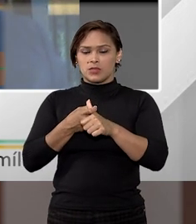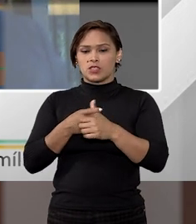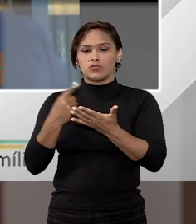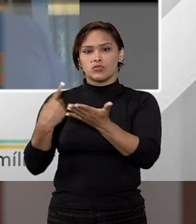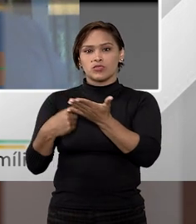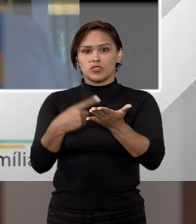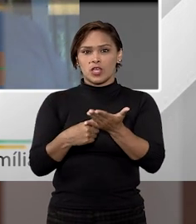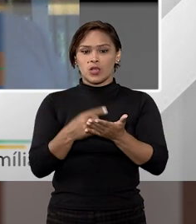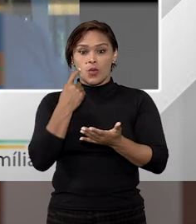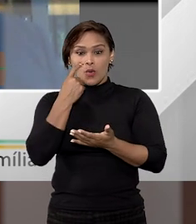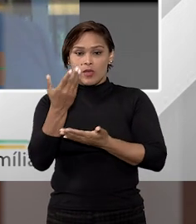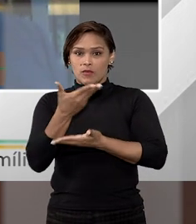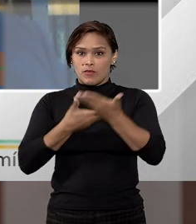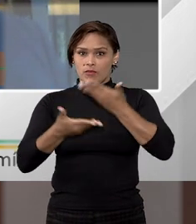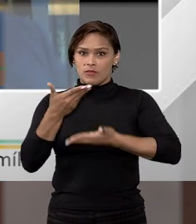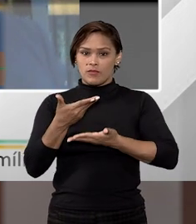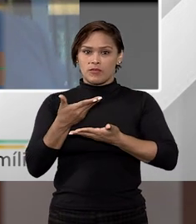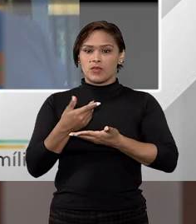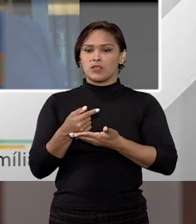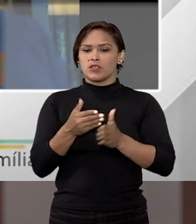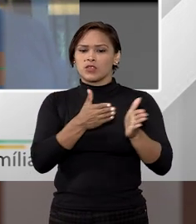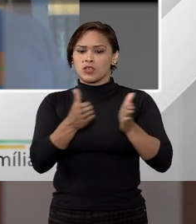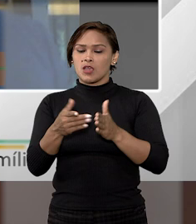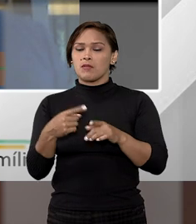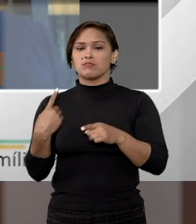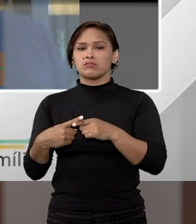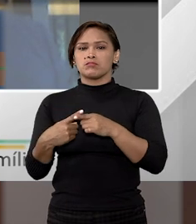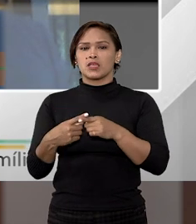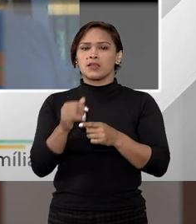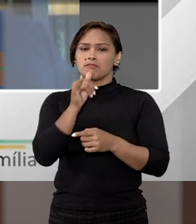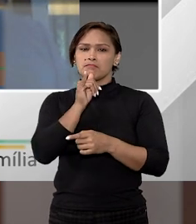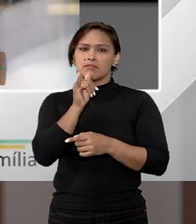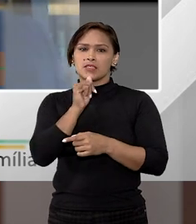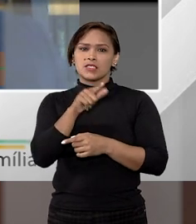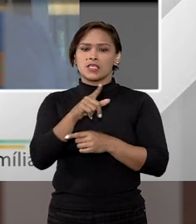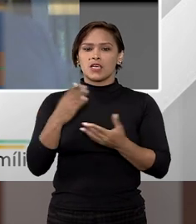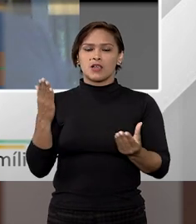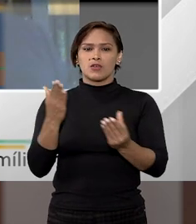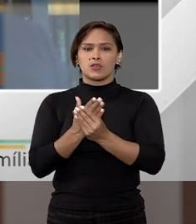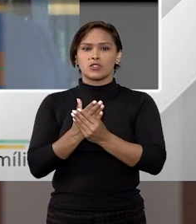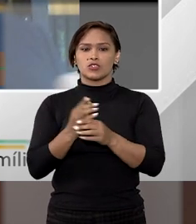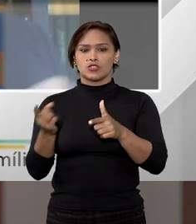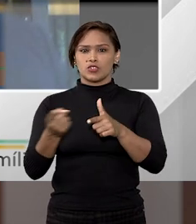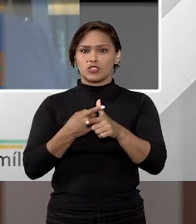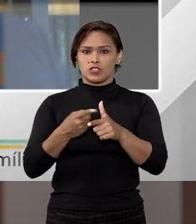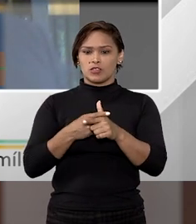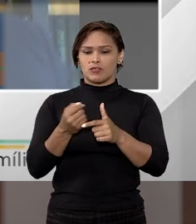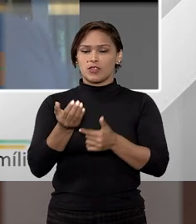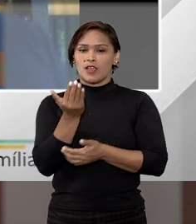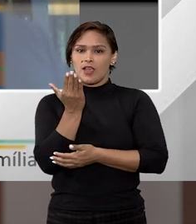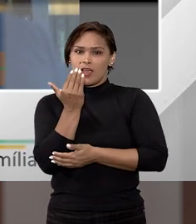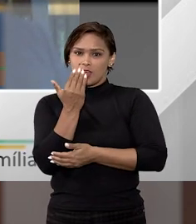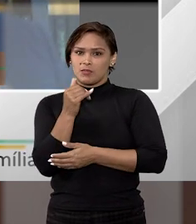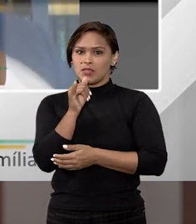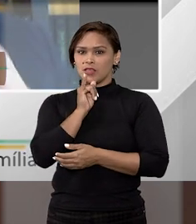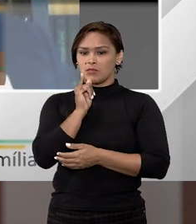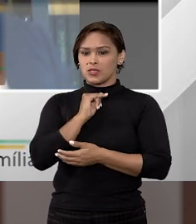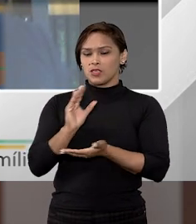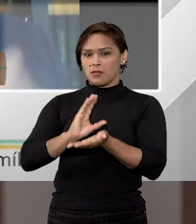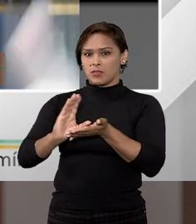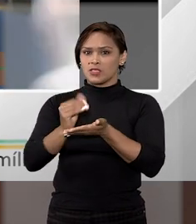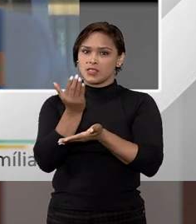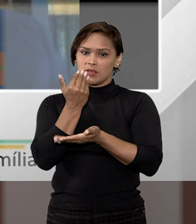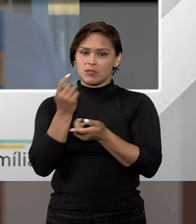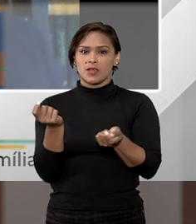de acordo com os interesses envolvidos. Não é por outro motivo que, por exemplo, na execução de dívidas de caráter alimentar, então, por exemplo, pensão